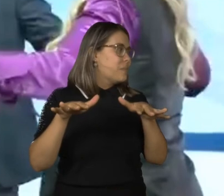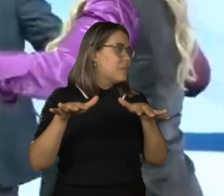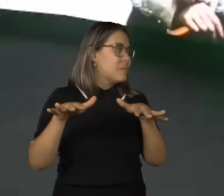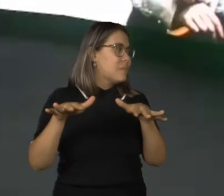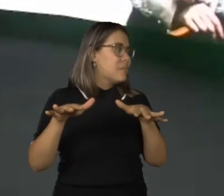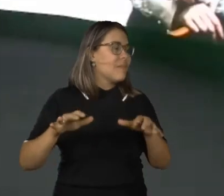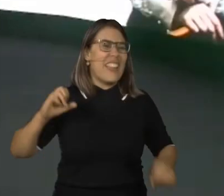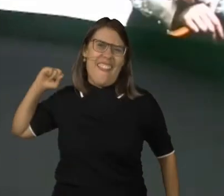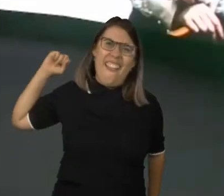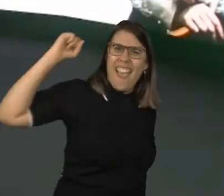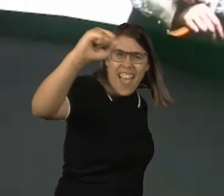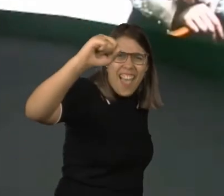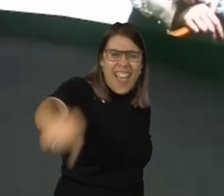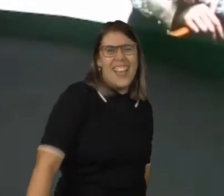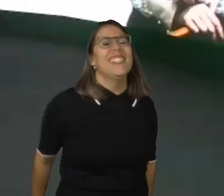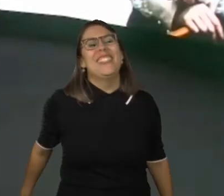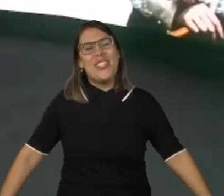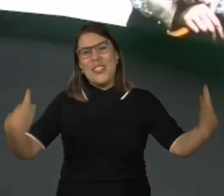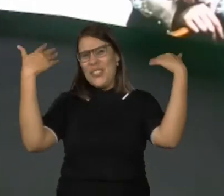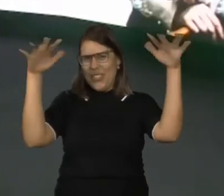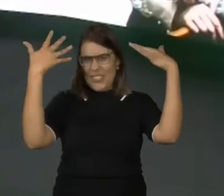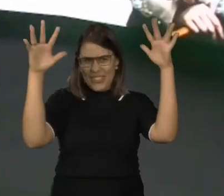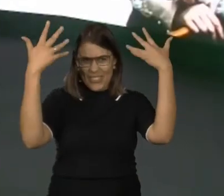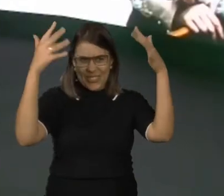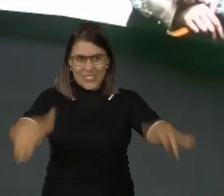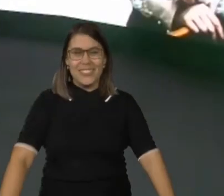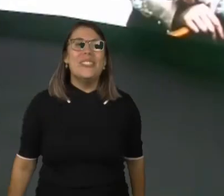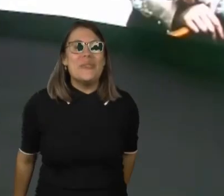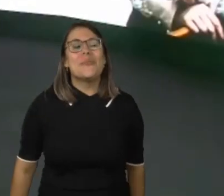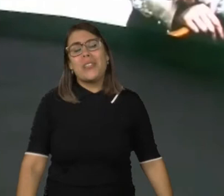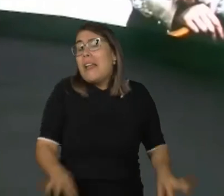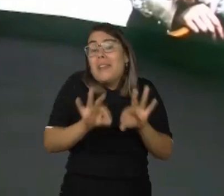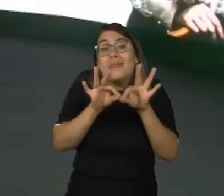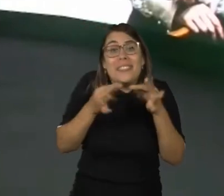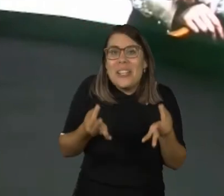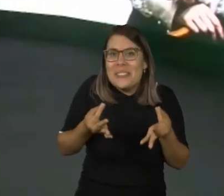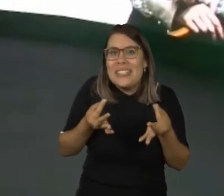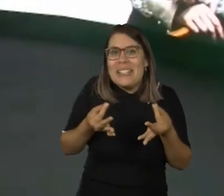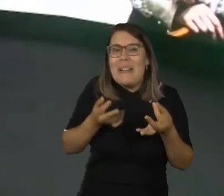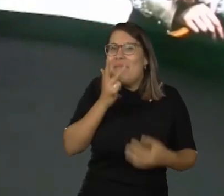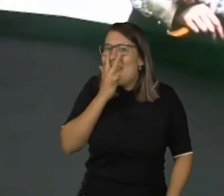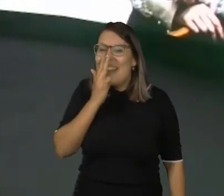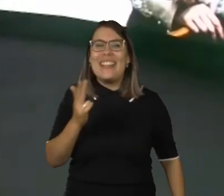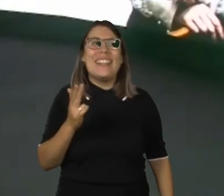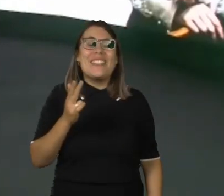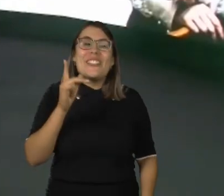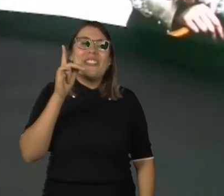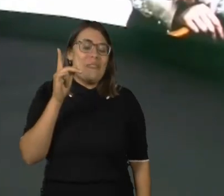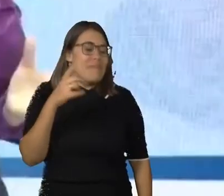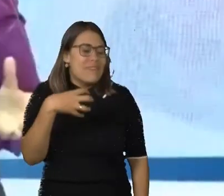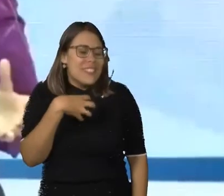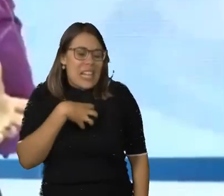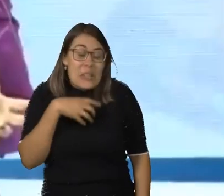Rei. Rei. Que seja a nossa melhor tarde. É simples. Parece algo tão pequeno,